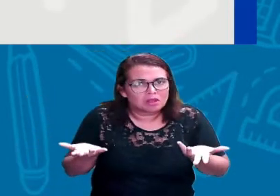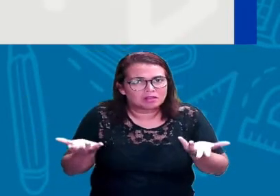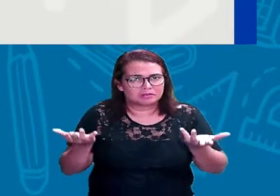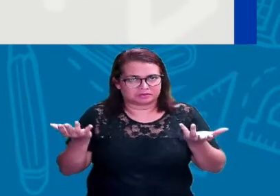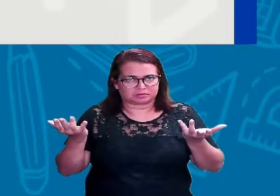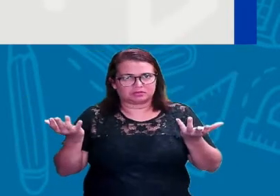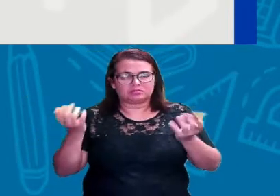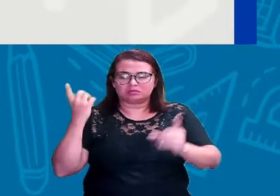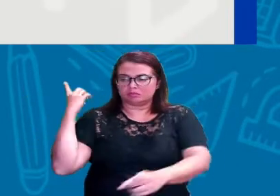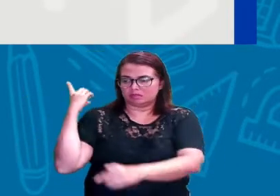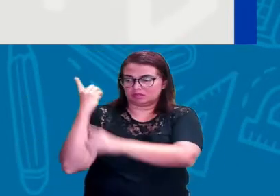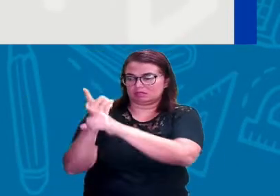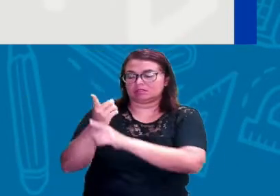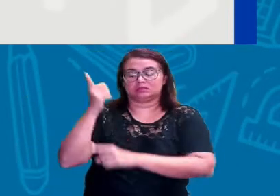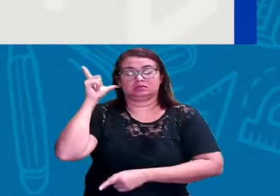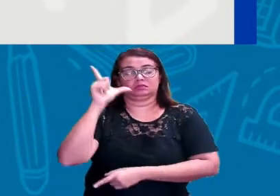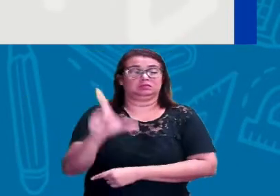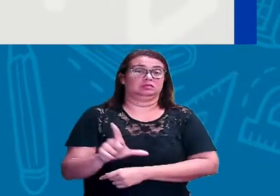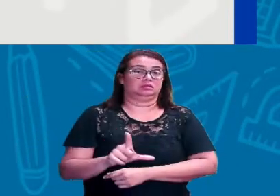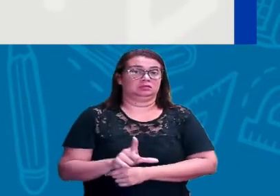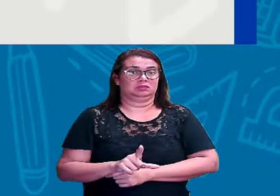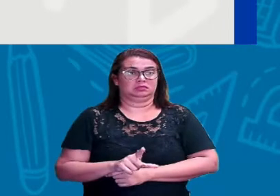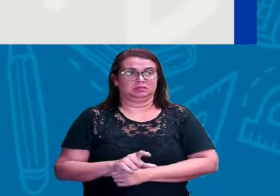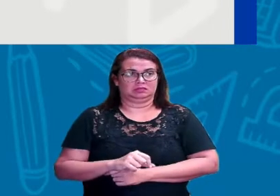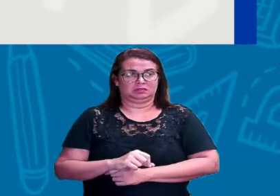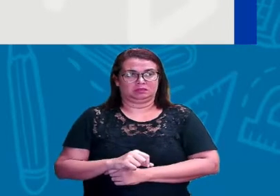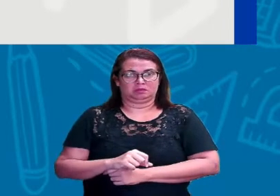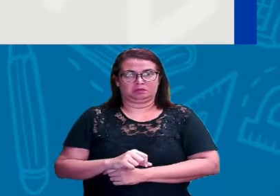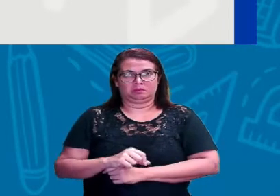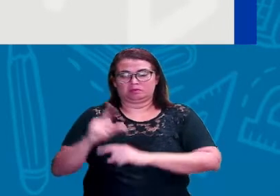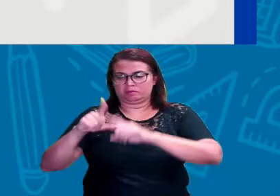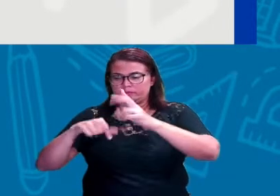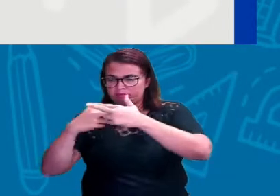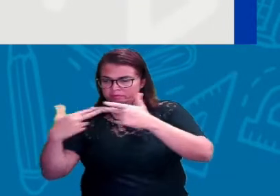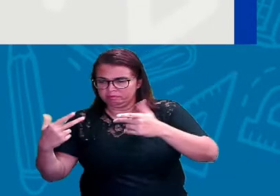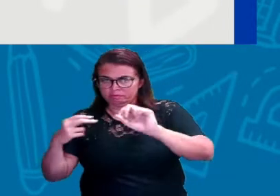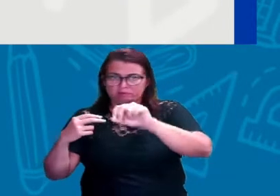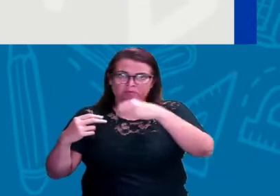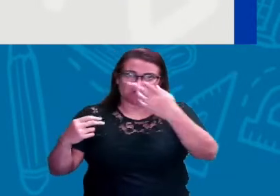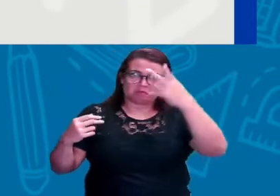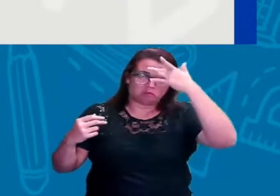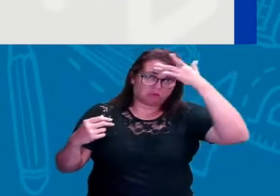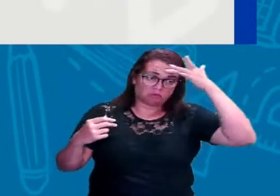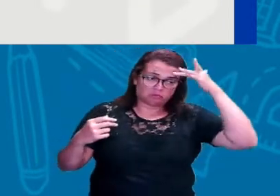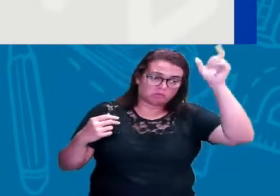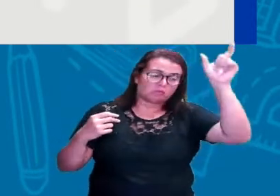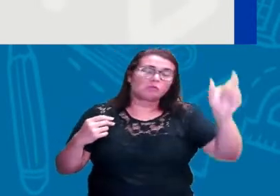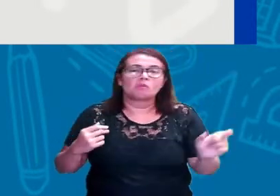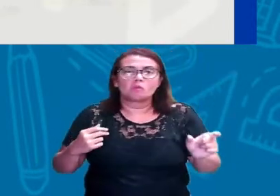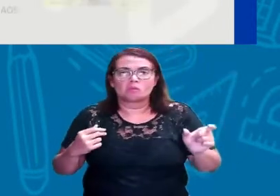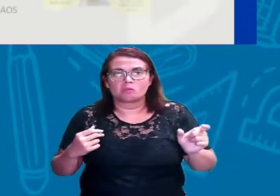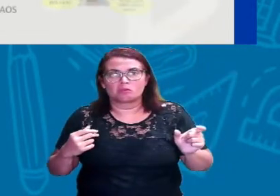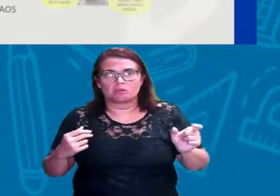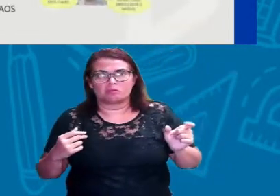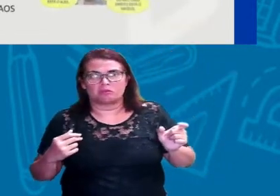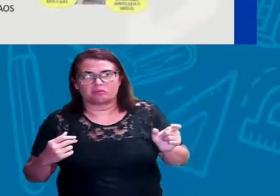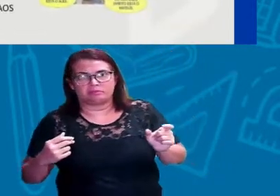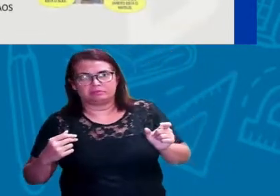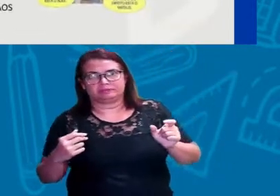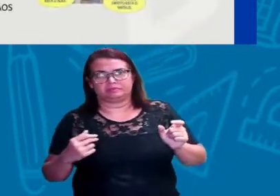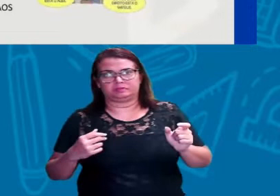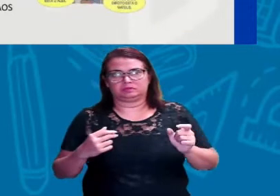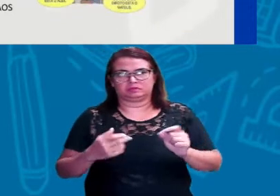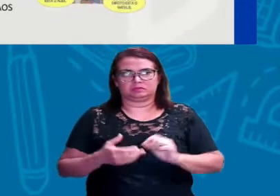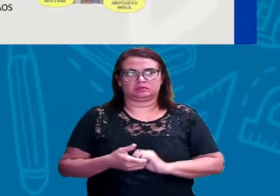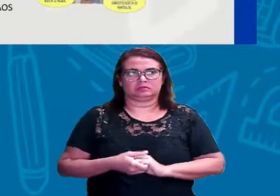localizar esse objeto ou localizar a pessoa. Ok? Vamos seguir e continuar com as